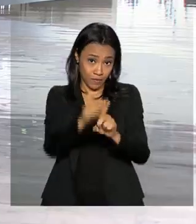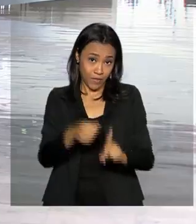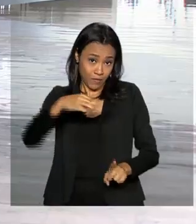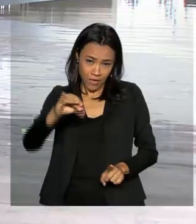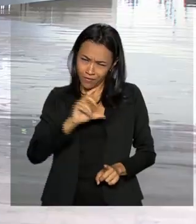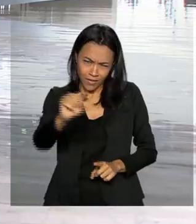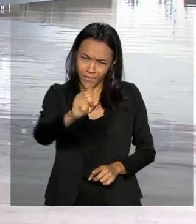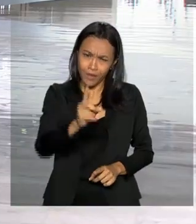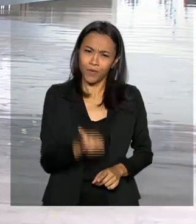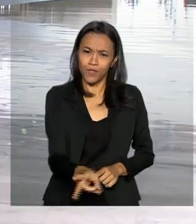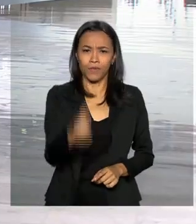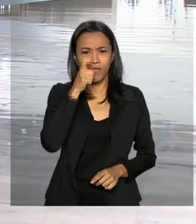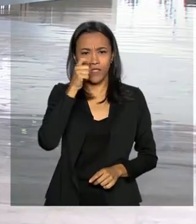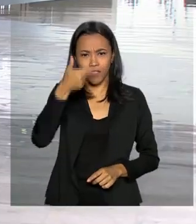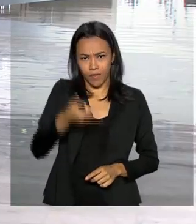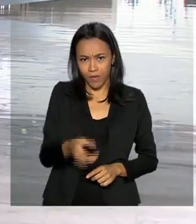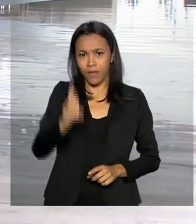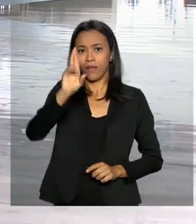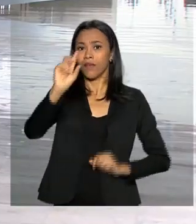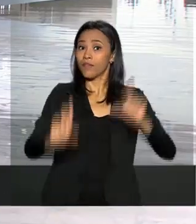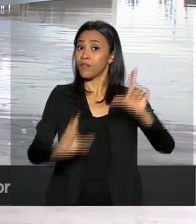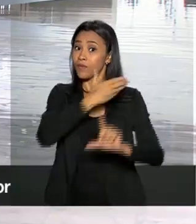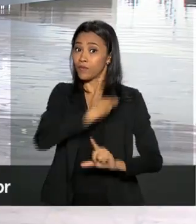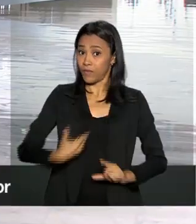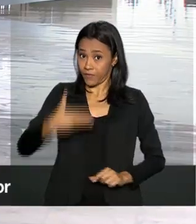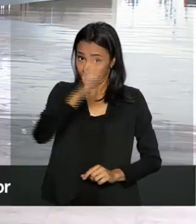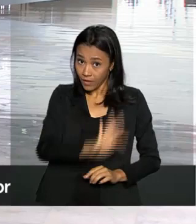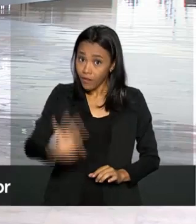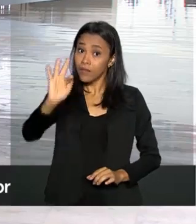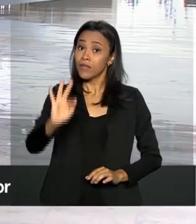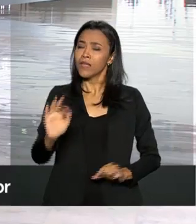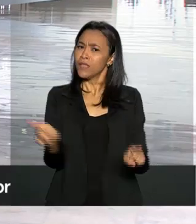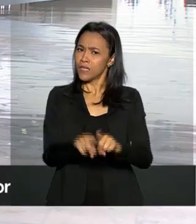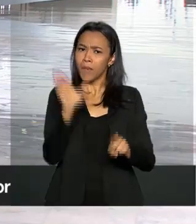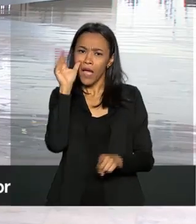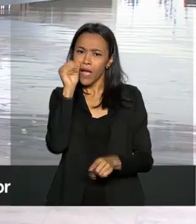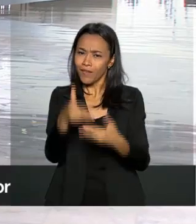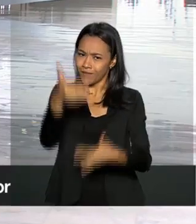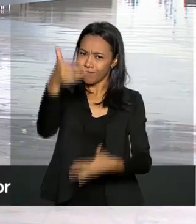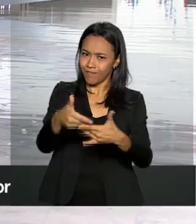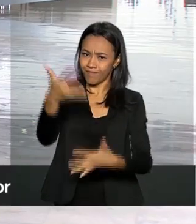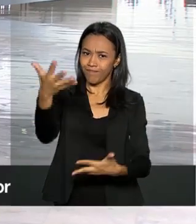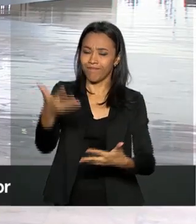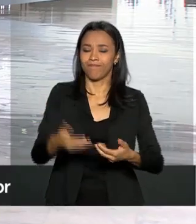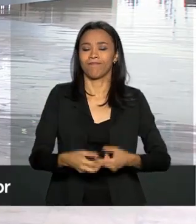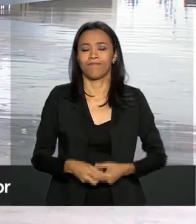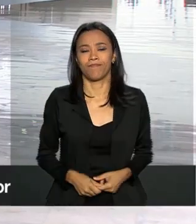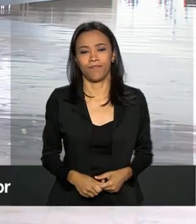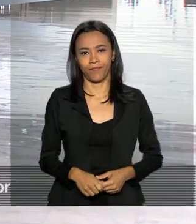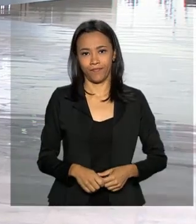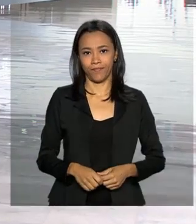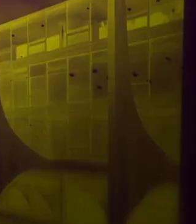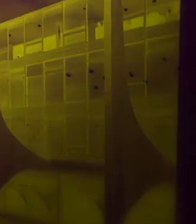Não saia daí, continue com a gente aqui na NBR, TV do Governo Federal e nas nossas redes sociais.